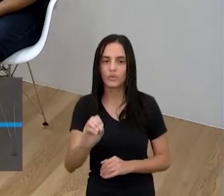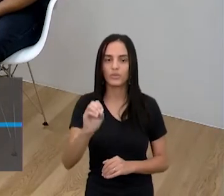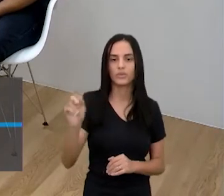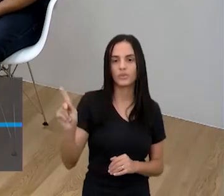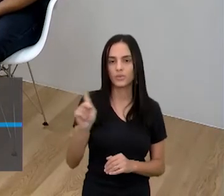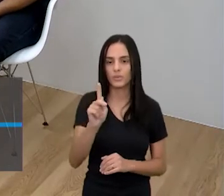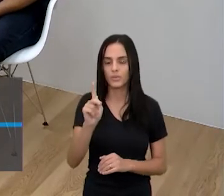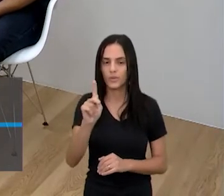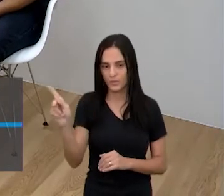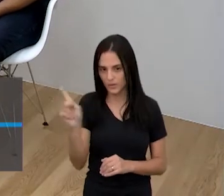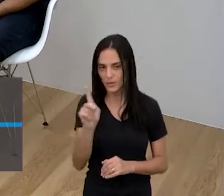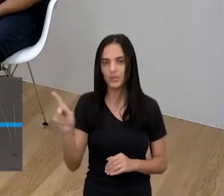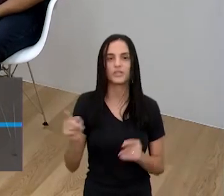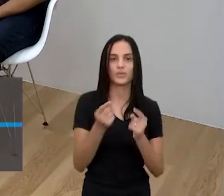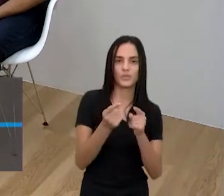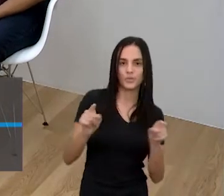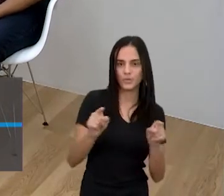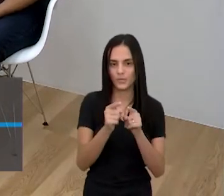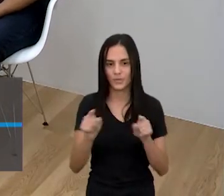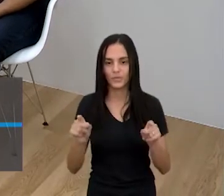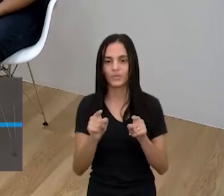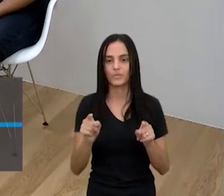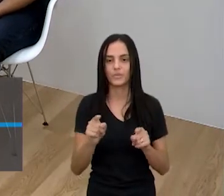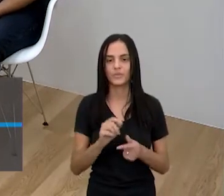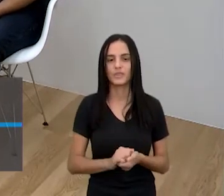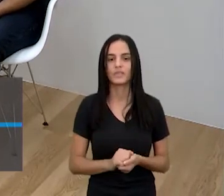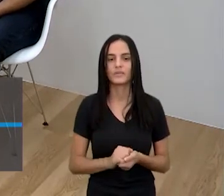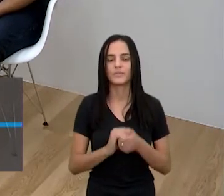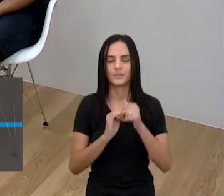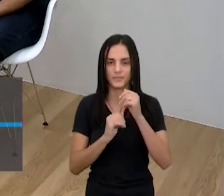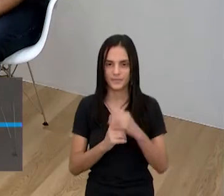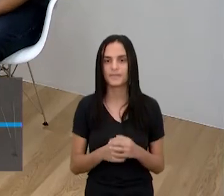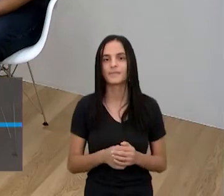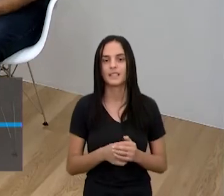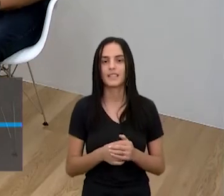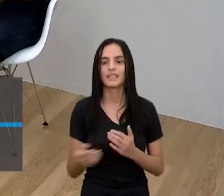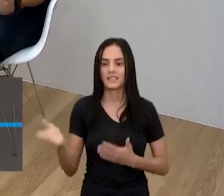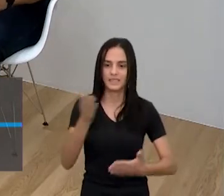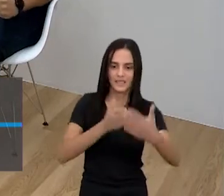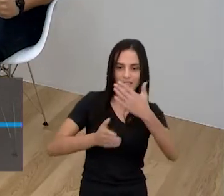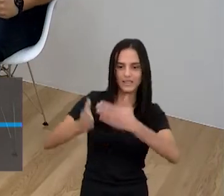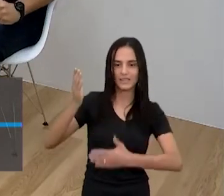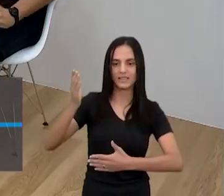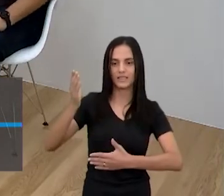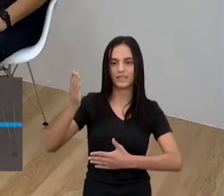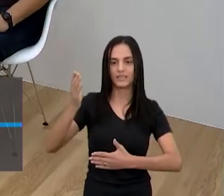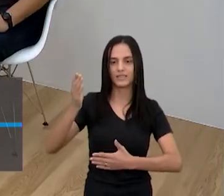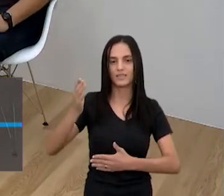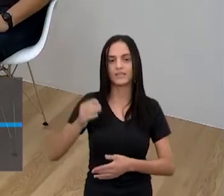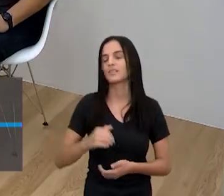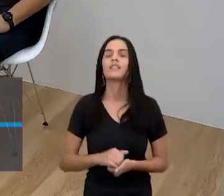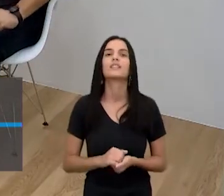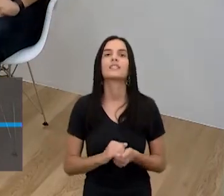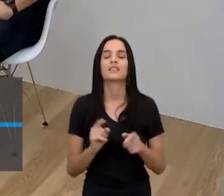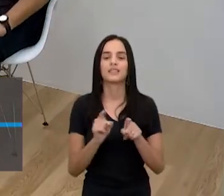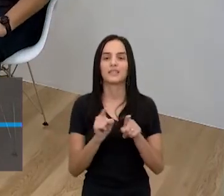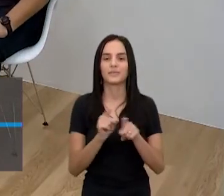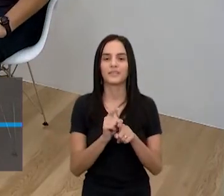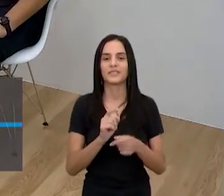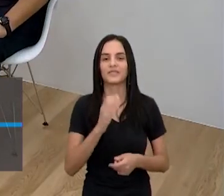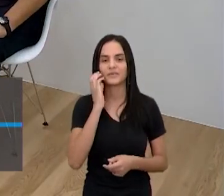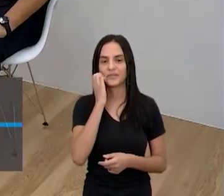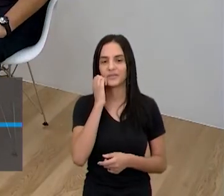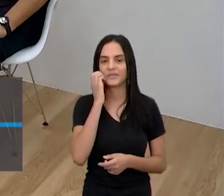música. E de música e é praticante de karatê. Karatê. Karatê. Eu, dupla confusa.